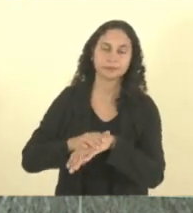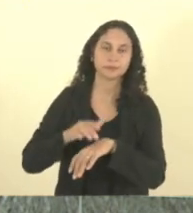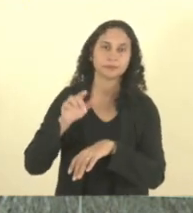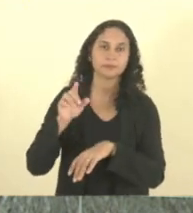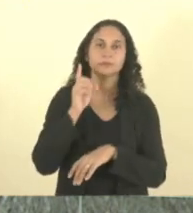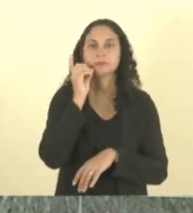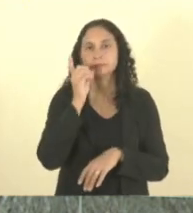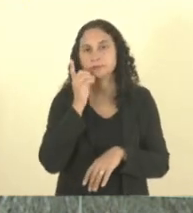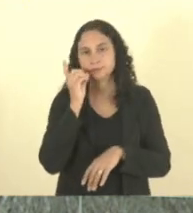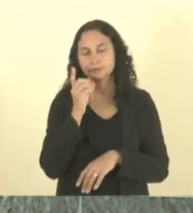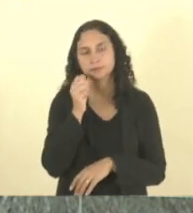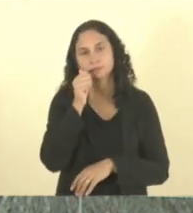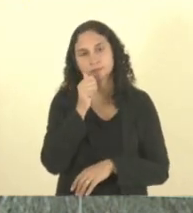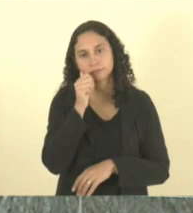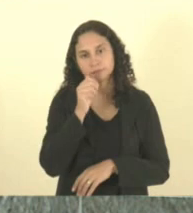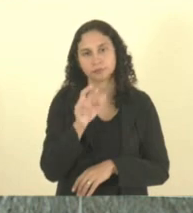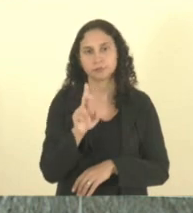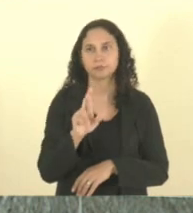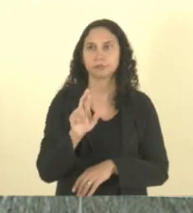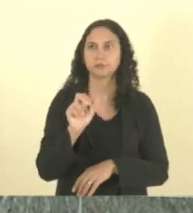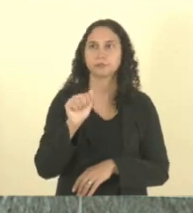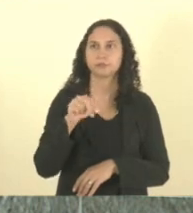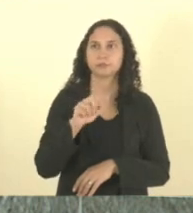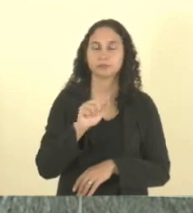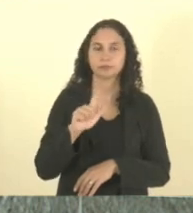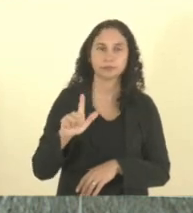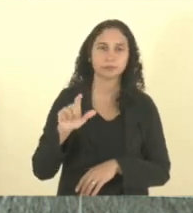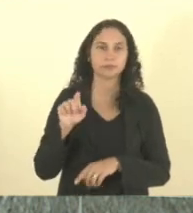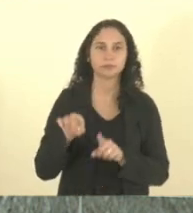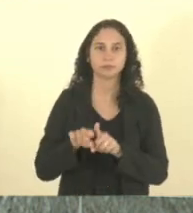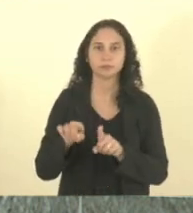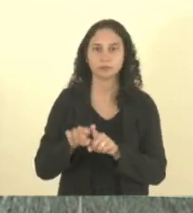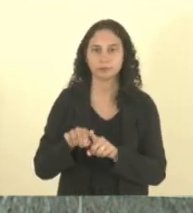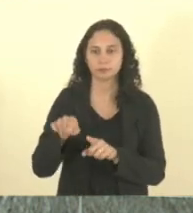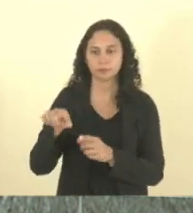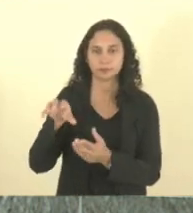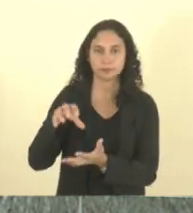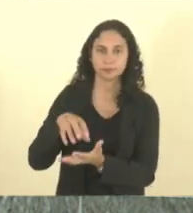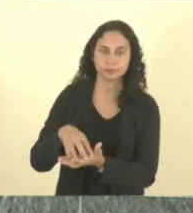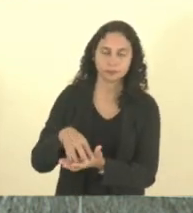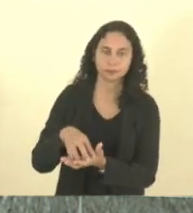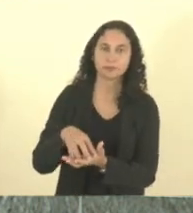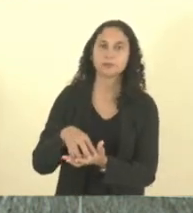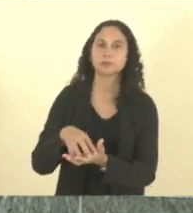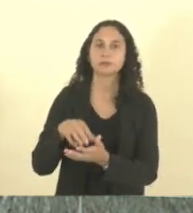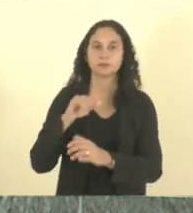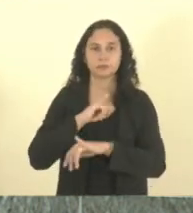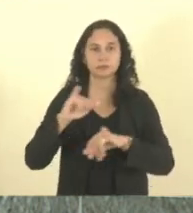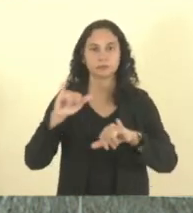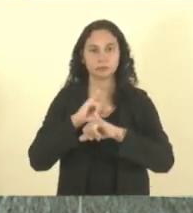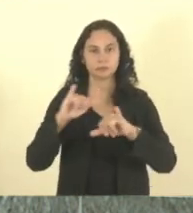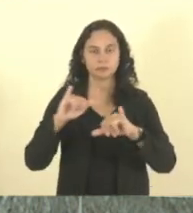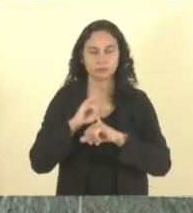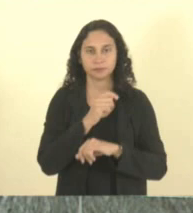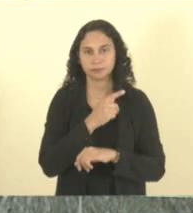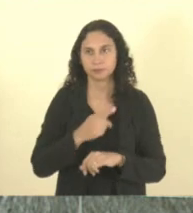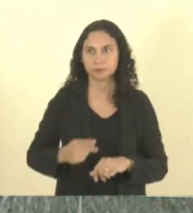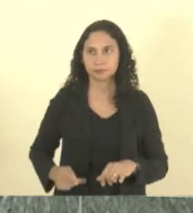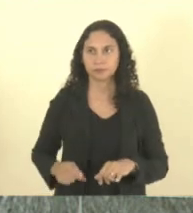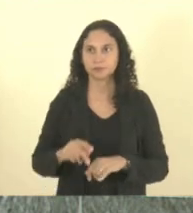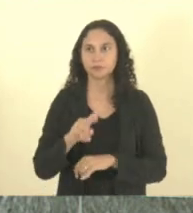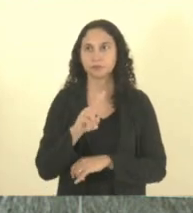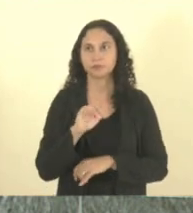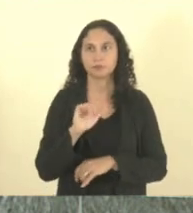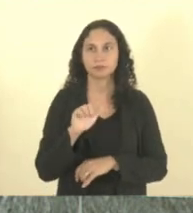Caramussa. Está também declarando a cidade pública a Associação de Desenvolvimento Comunitário de Vila Colômbia. Vila Colômbia é lá,